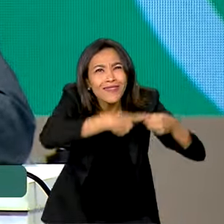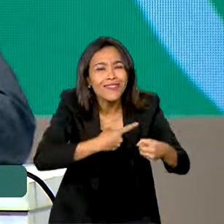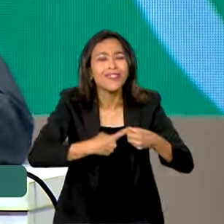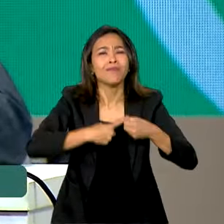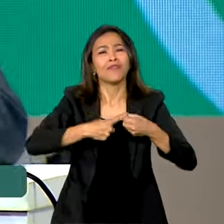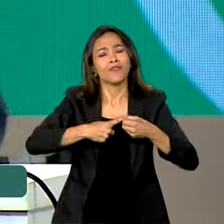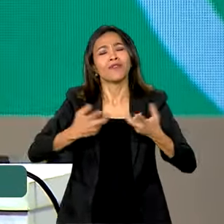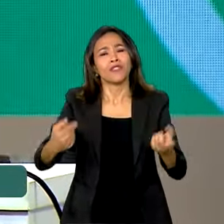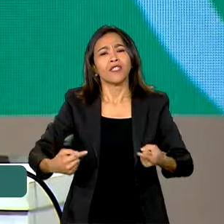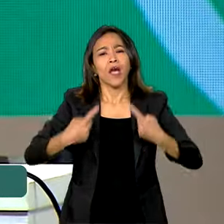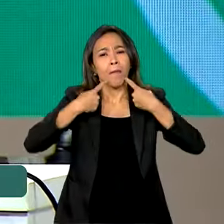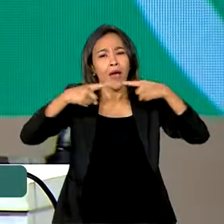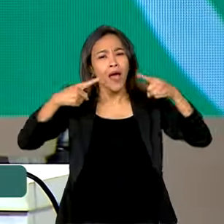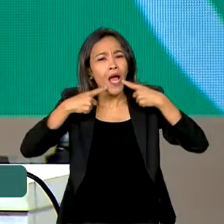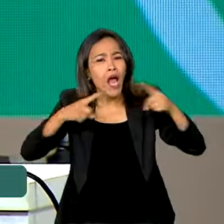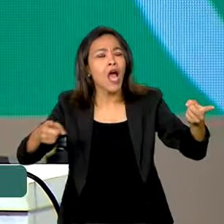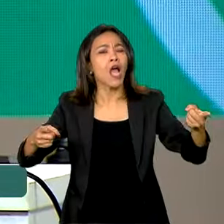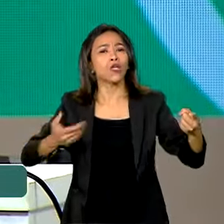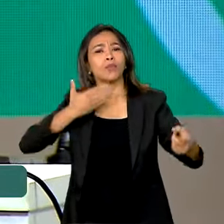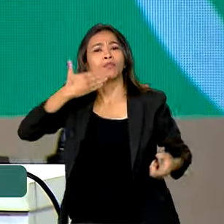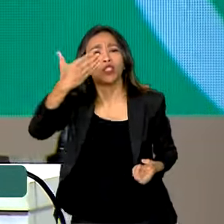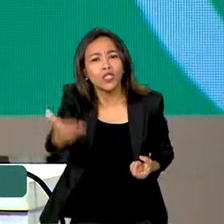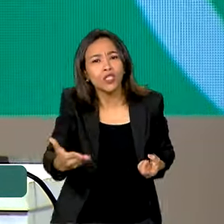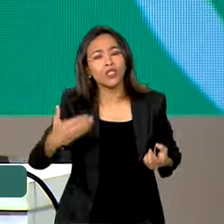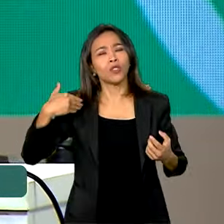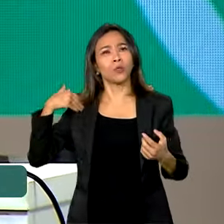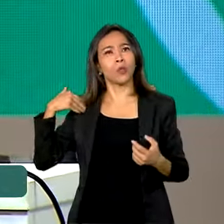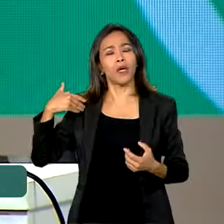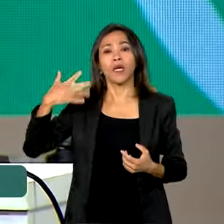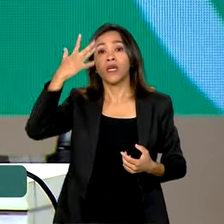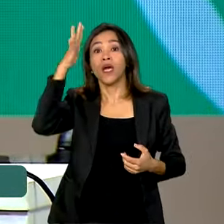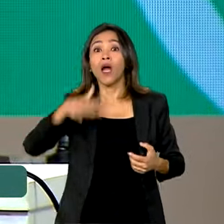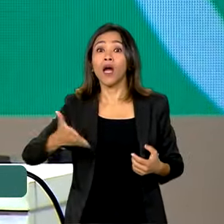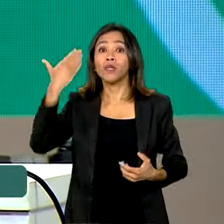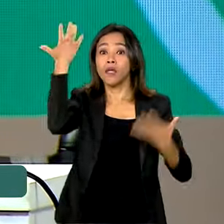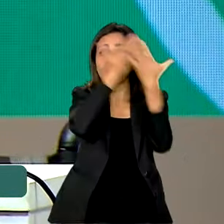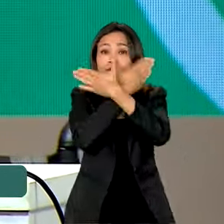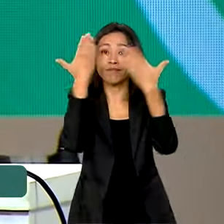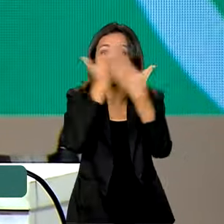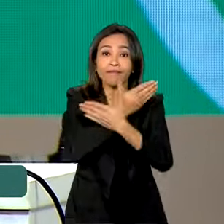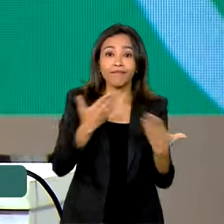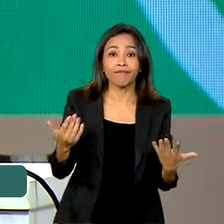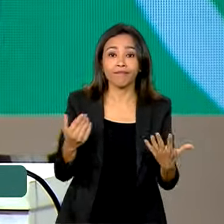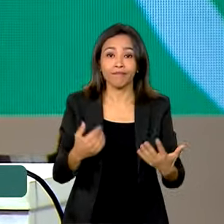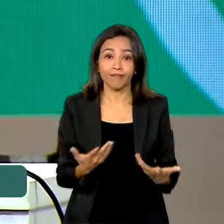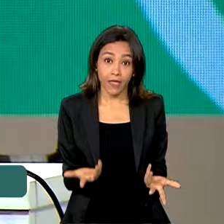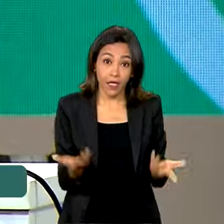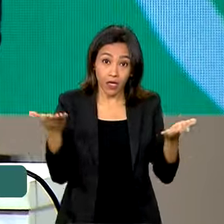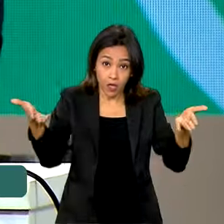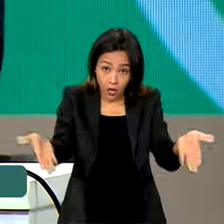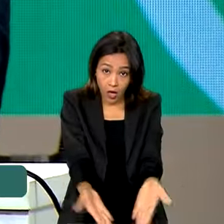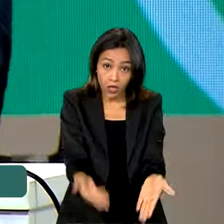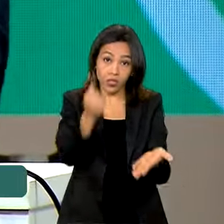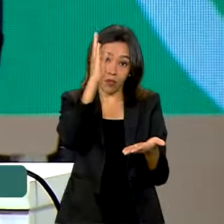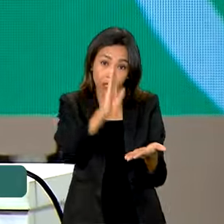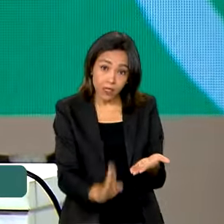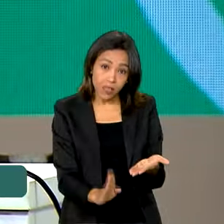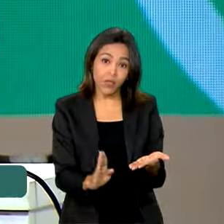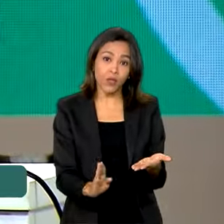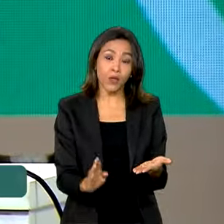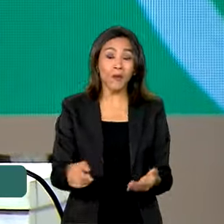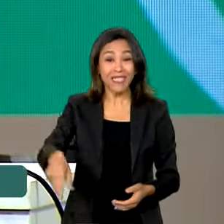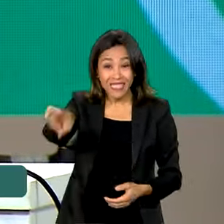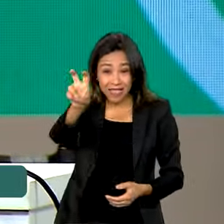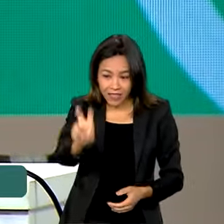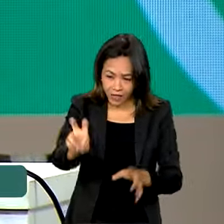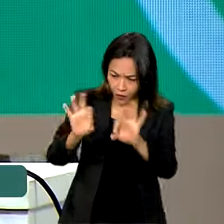reivindicações das pessoas historicamente mais invisibilizadas. E hoje no Brasil, a cada cinco